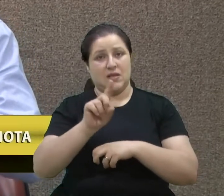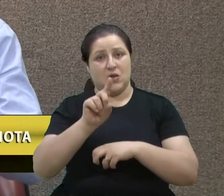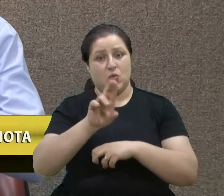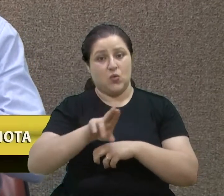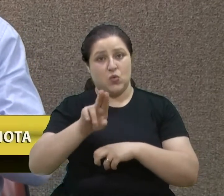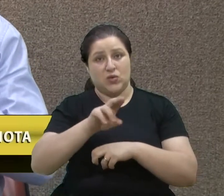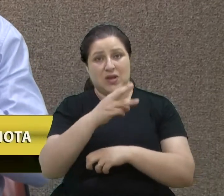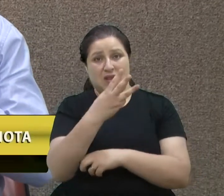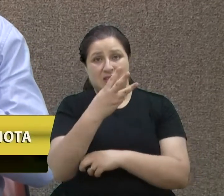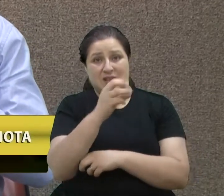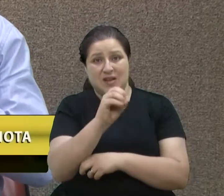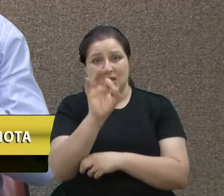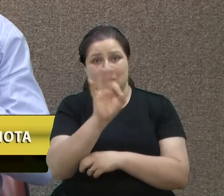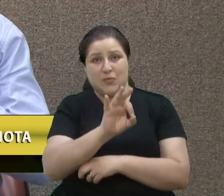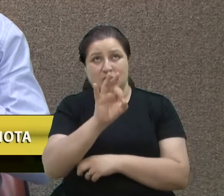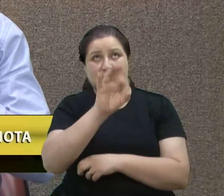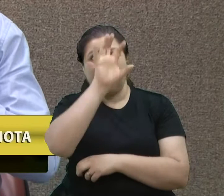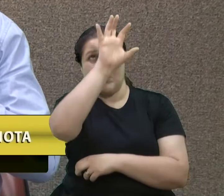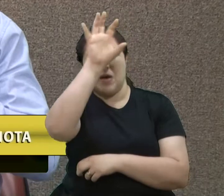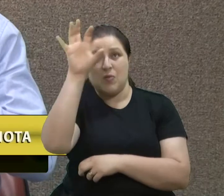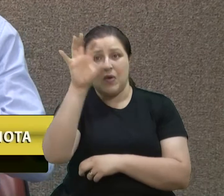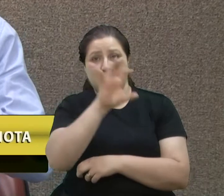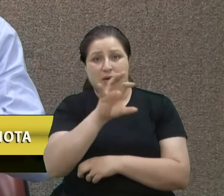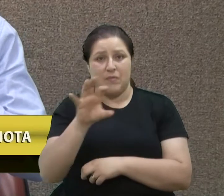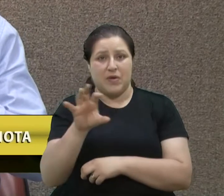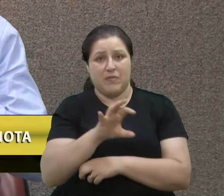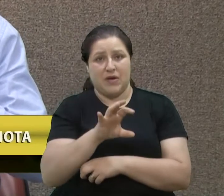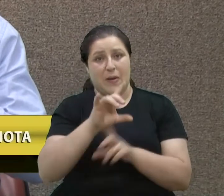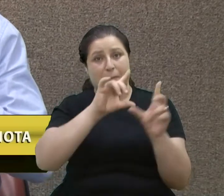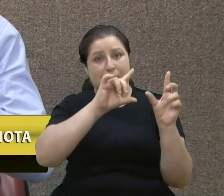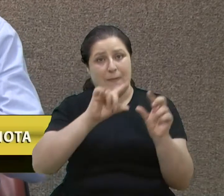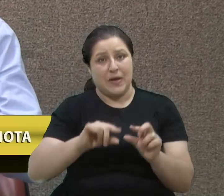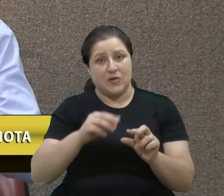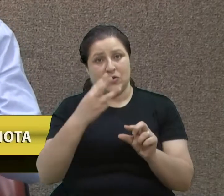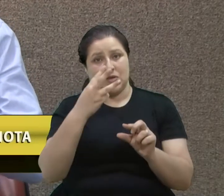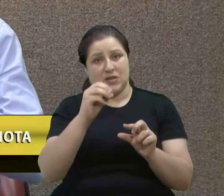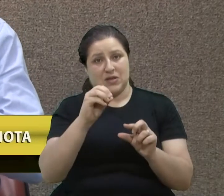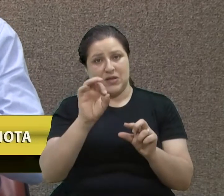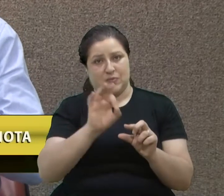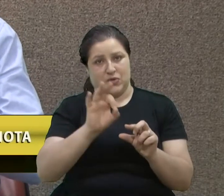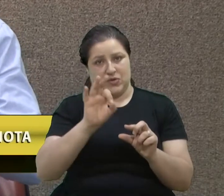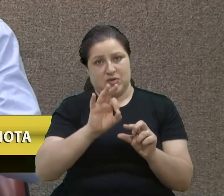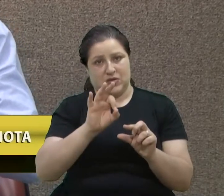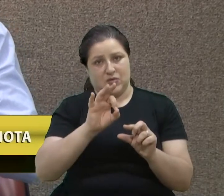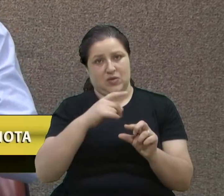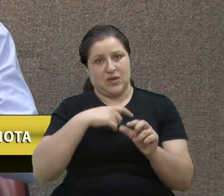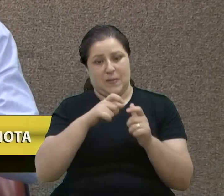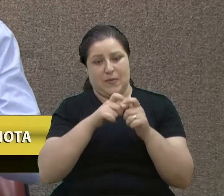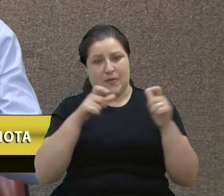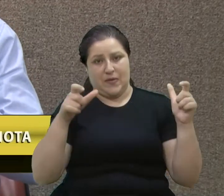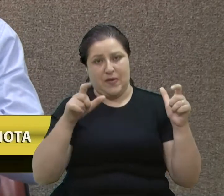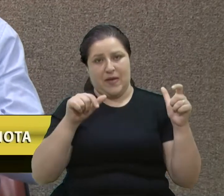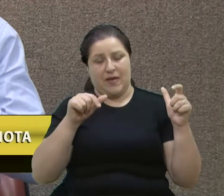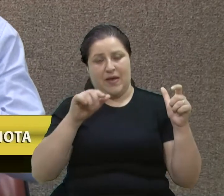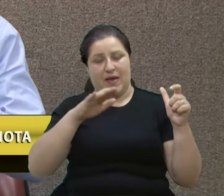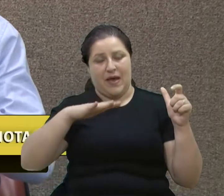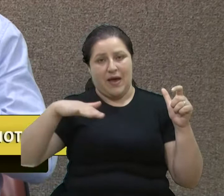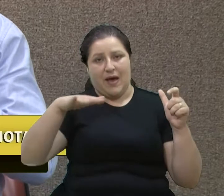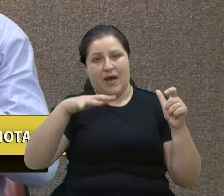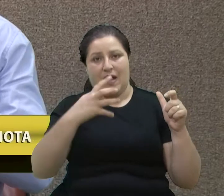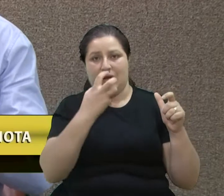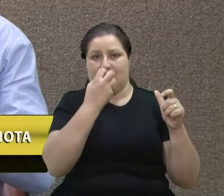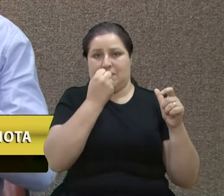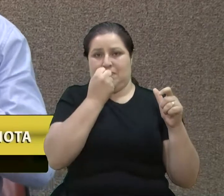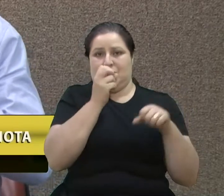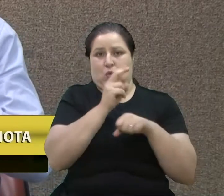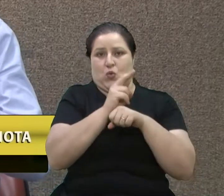área que nós possuímos. No restante, quase tudo é área preservada. E aí